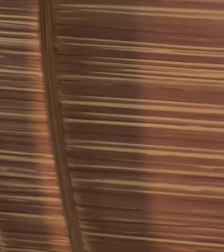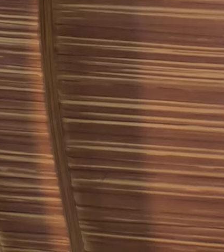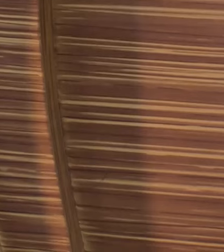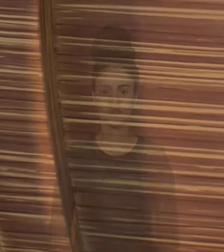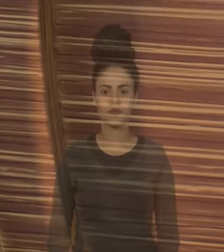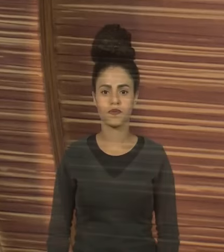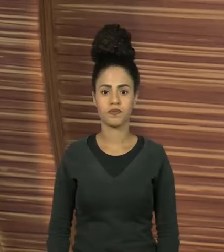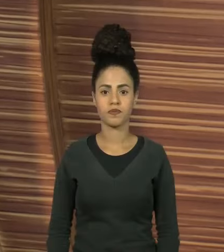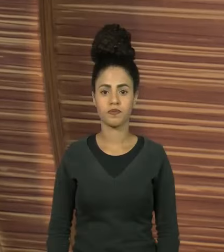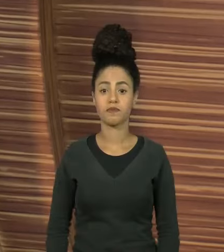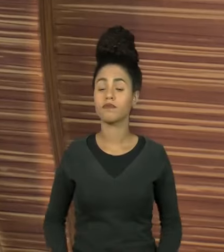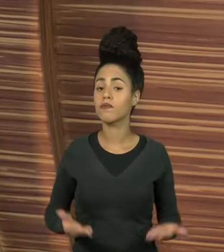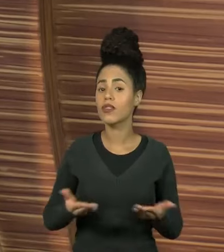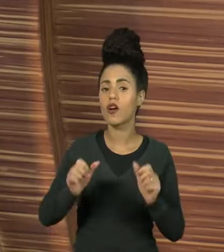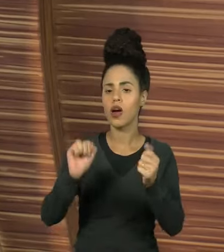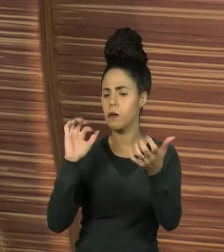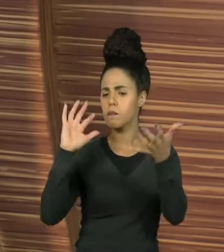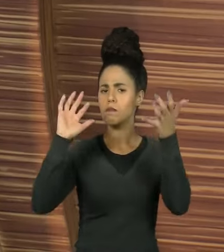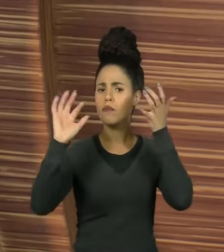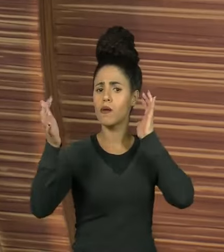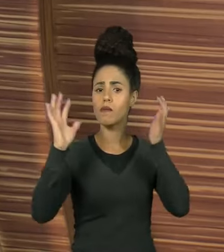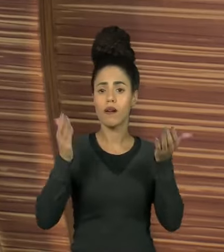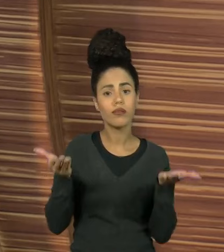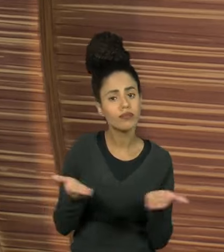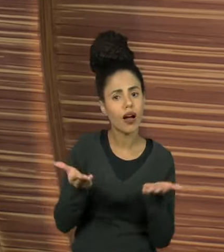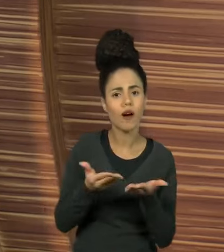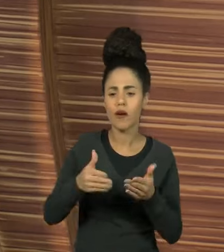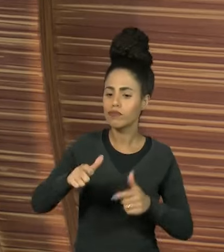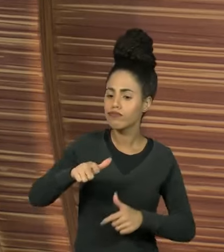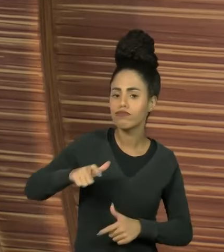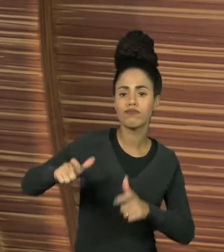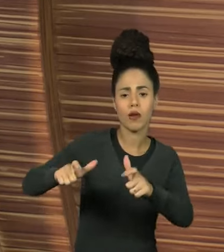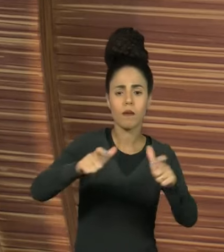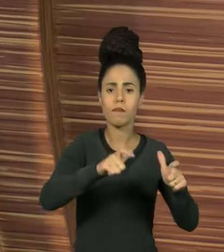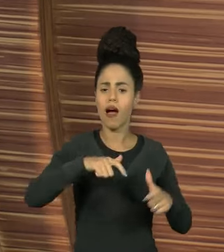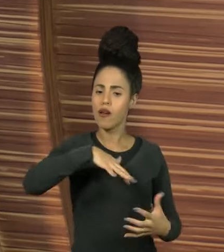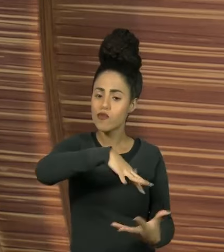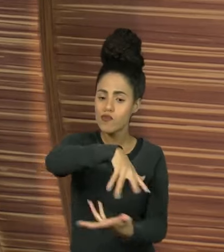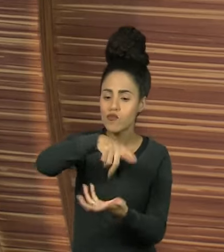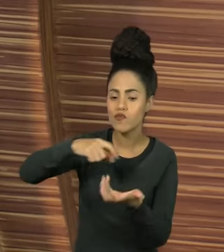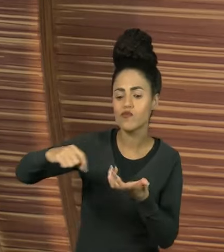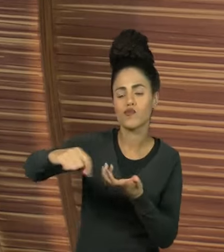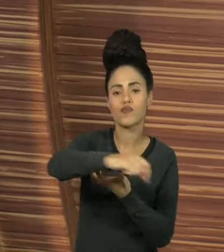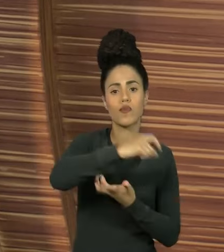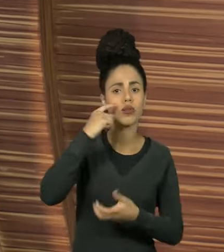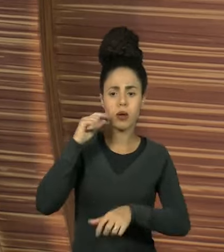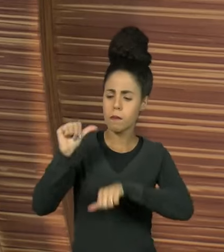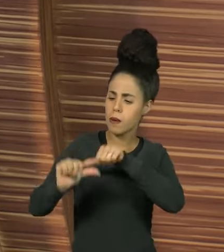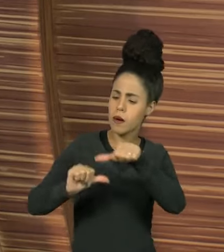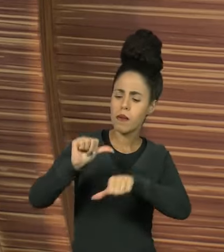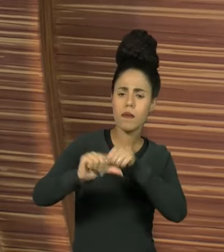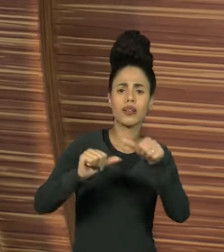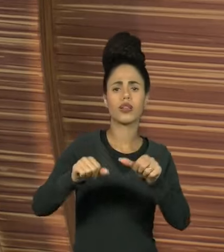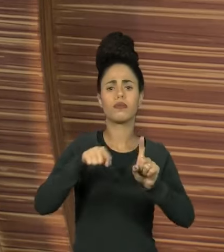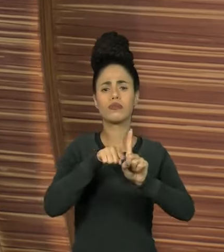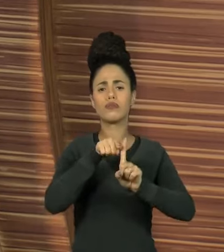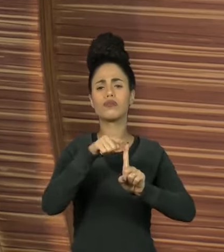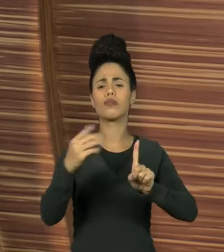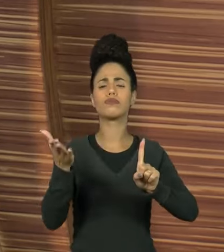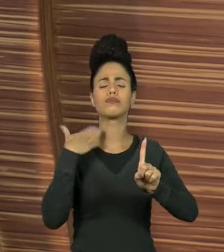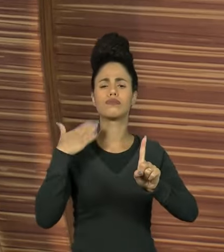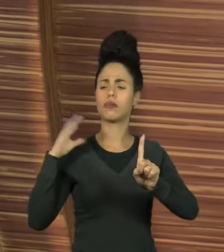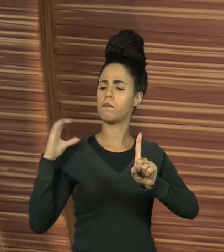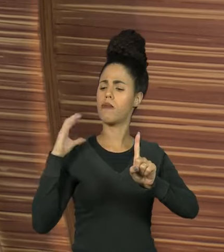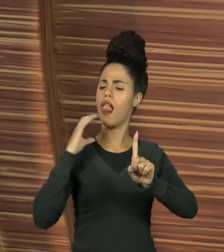Os impactos das mudanças climáticas estão em toda parte do mundo. Alterações bruscas, como as ondas de calor extremo,